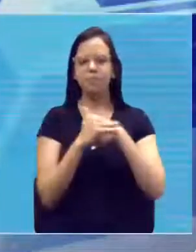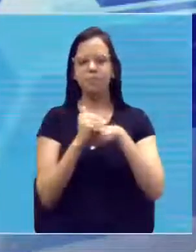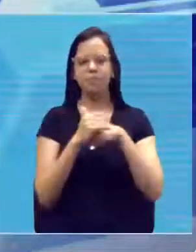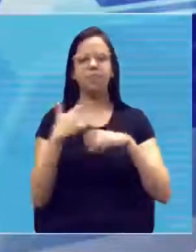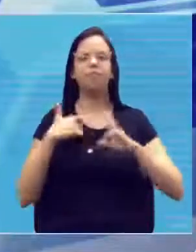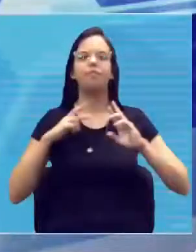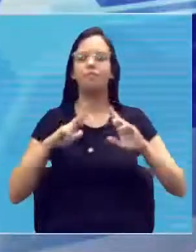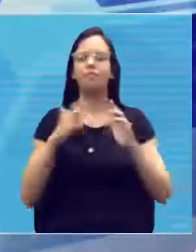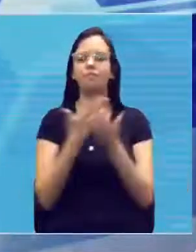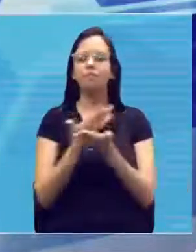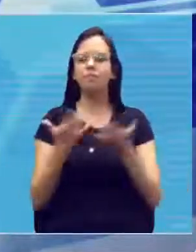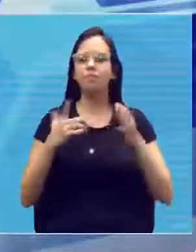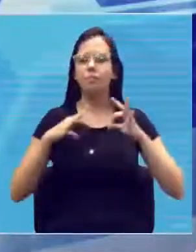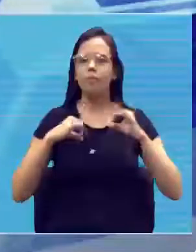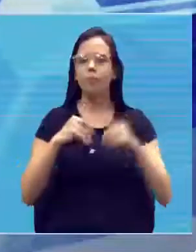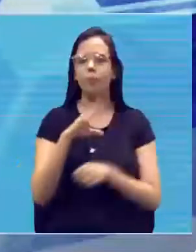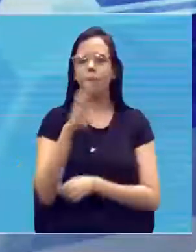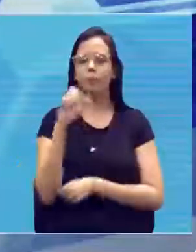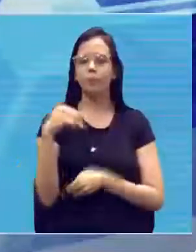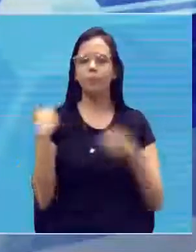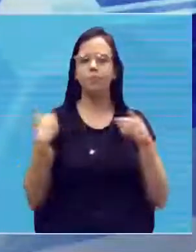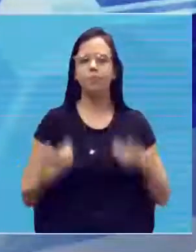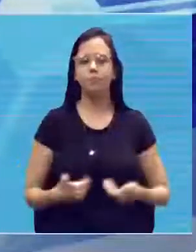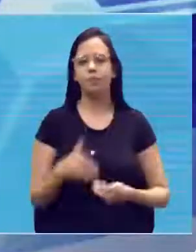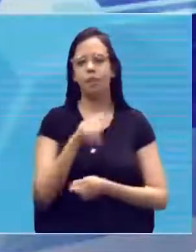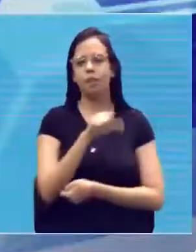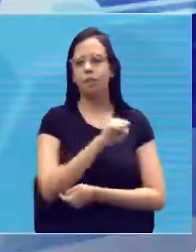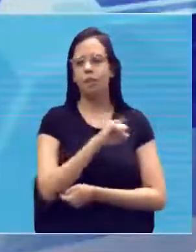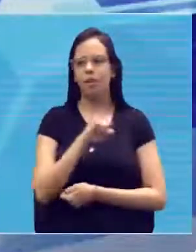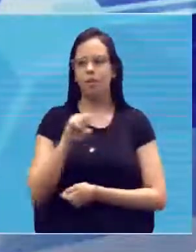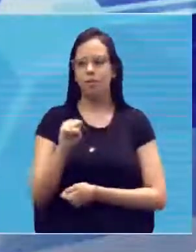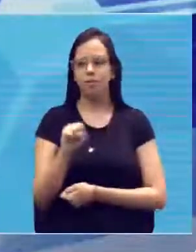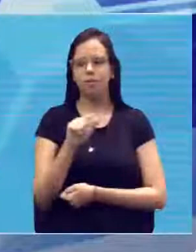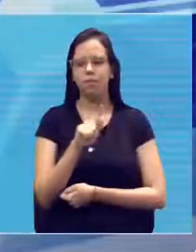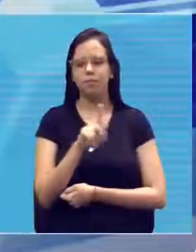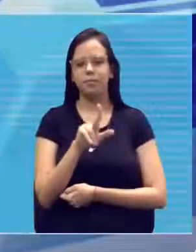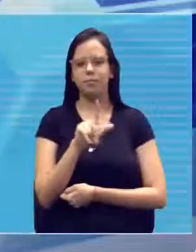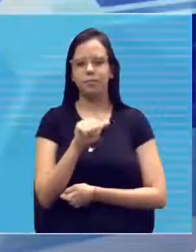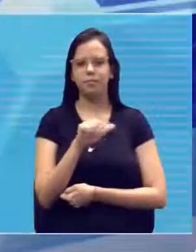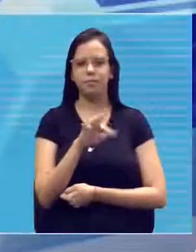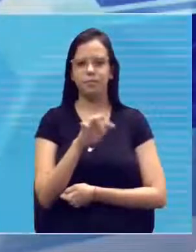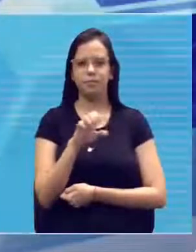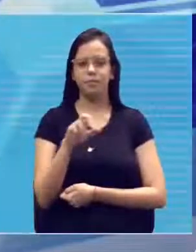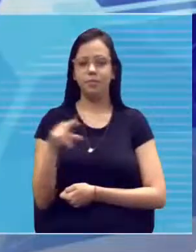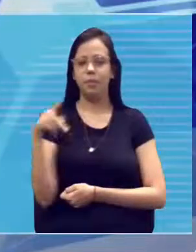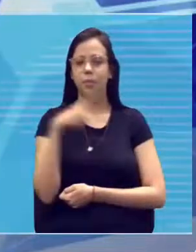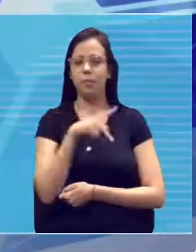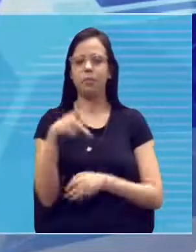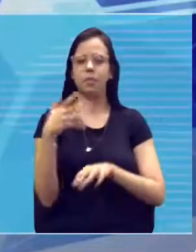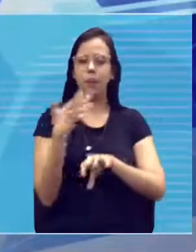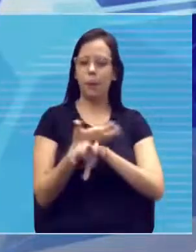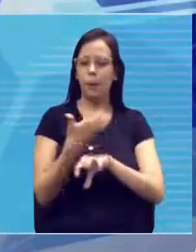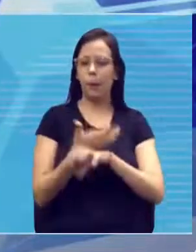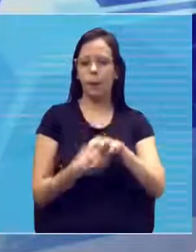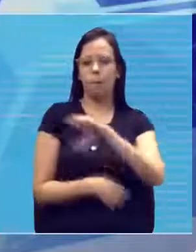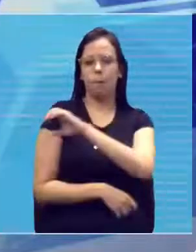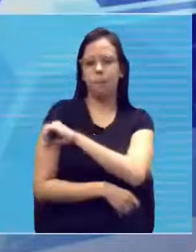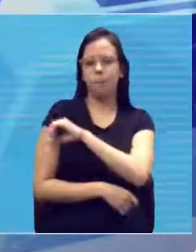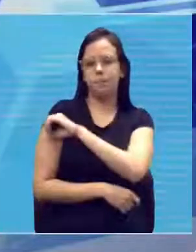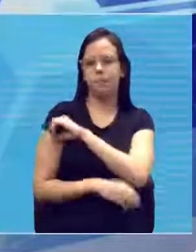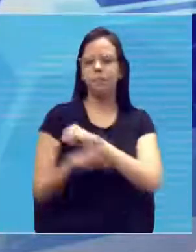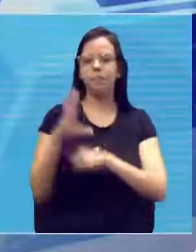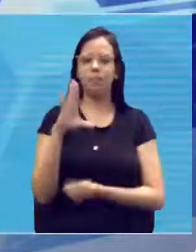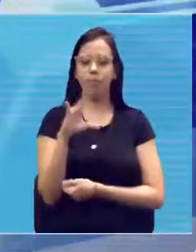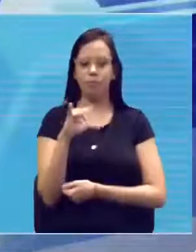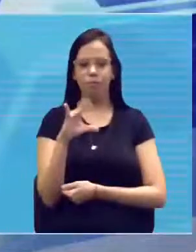estejam bem, tá? Sou eu, professor Assis Gualter, professor de vocês da disciplina de oficina de